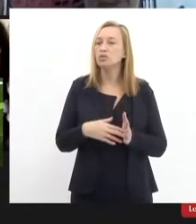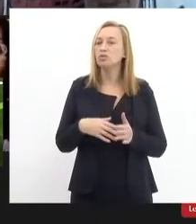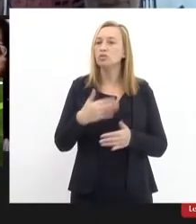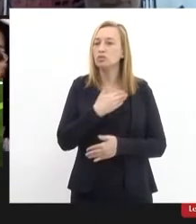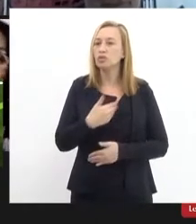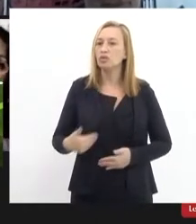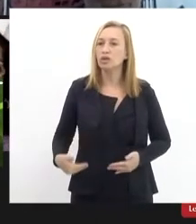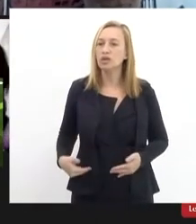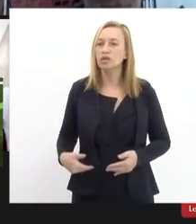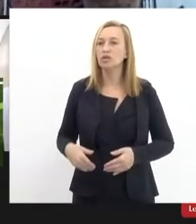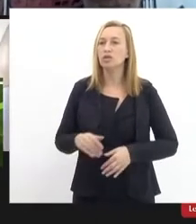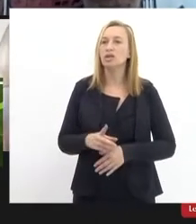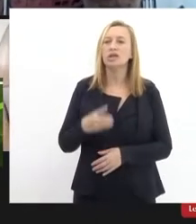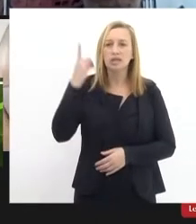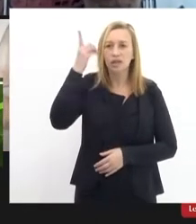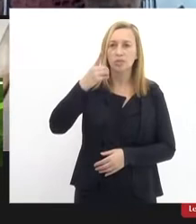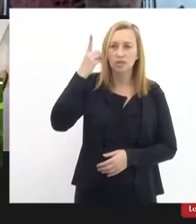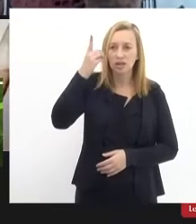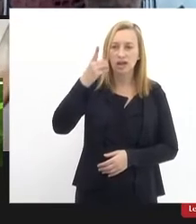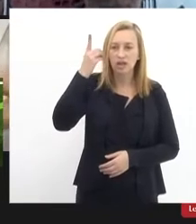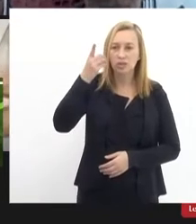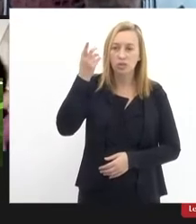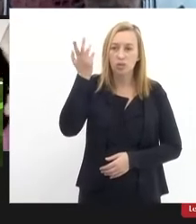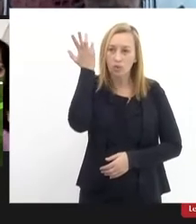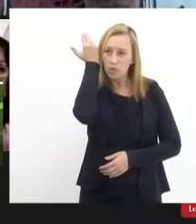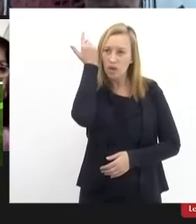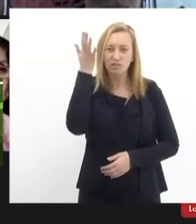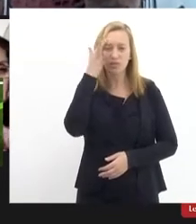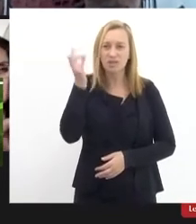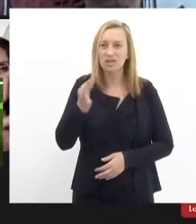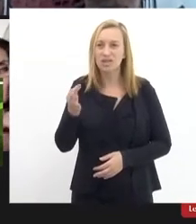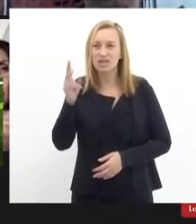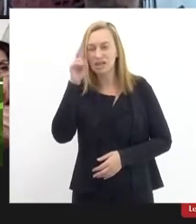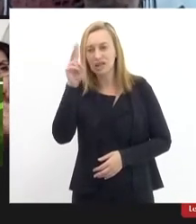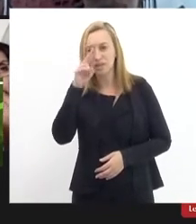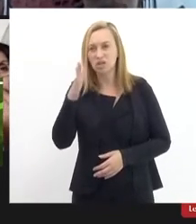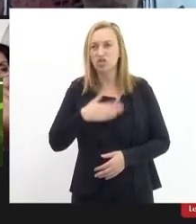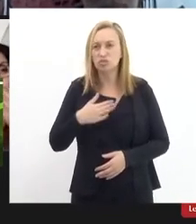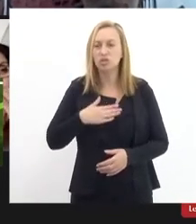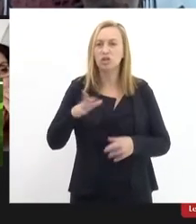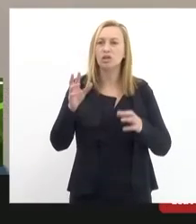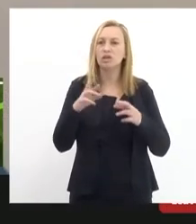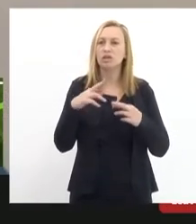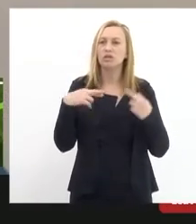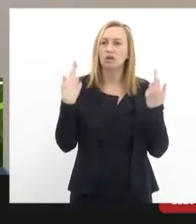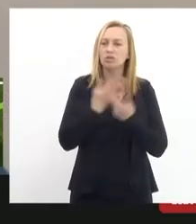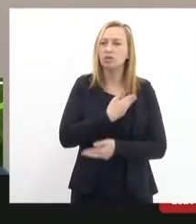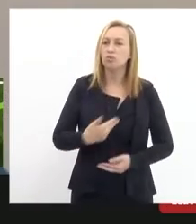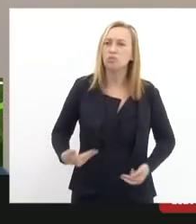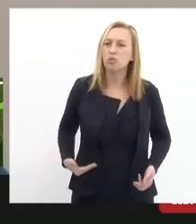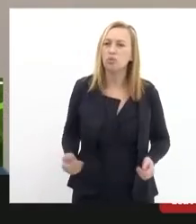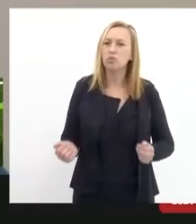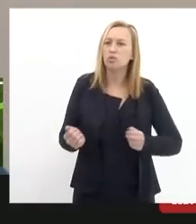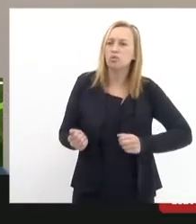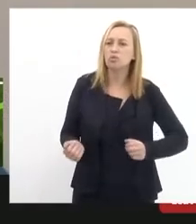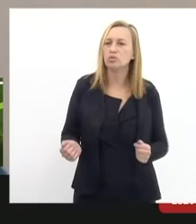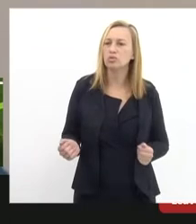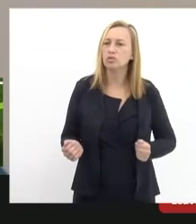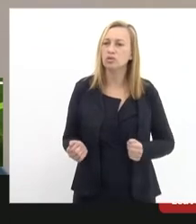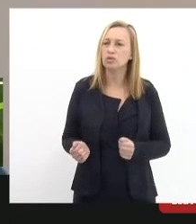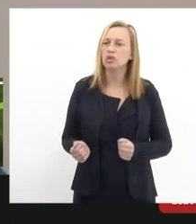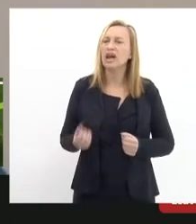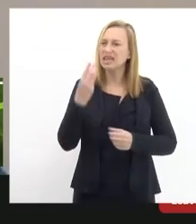deputado Eliamar Coelho não sei se lembra de mim eu participei de uma audiência pública junto com o Paulo e demais integrantes há uns